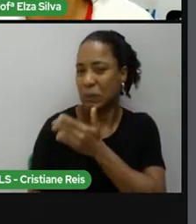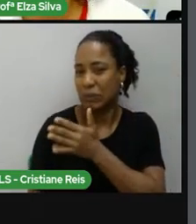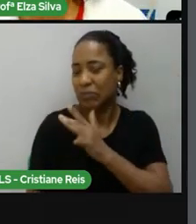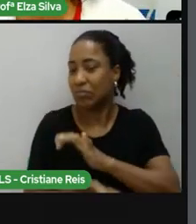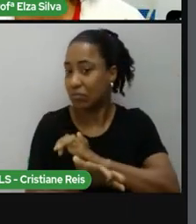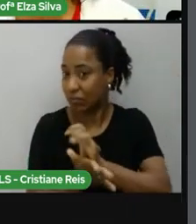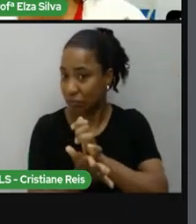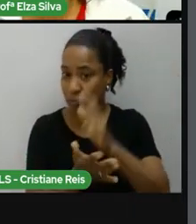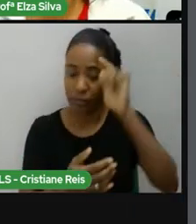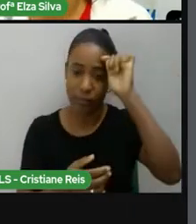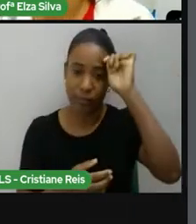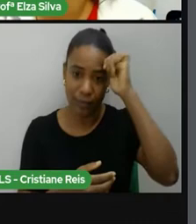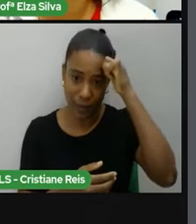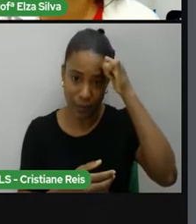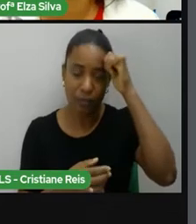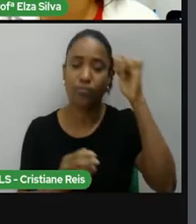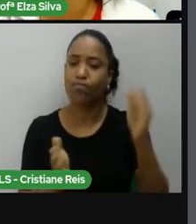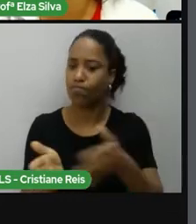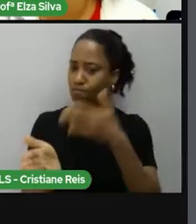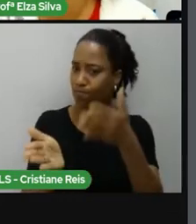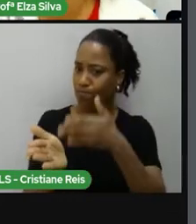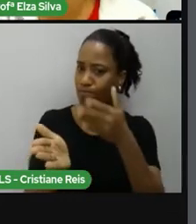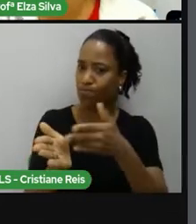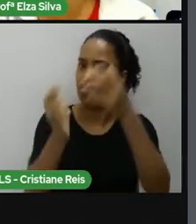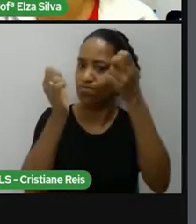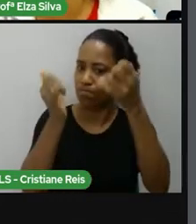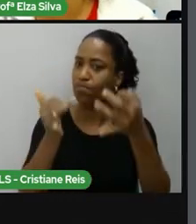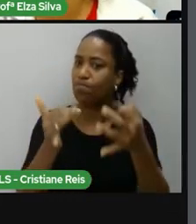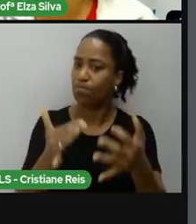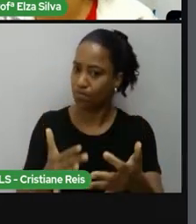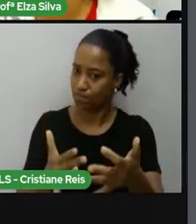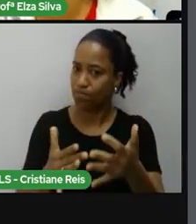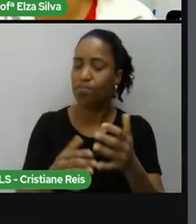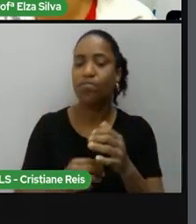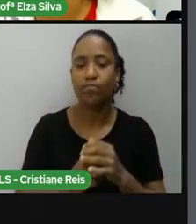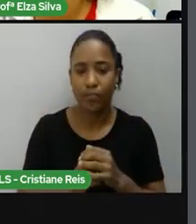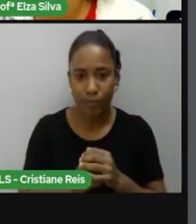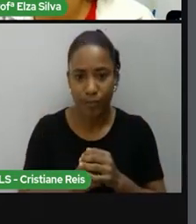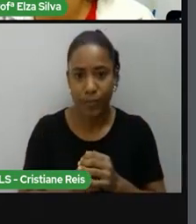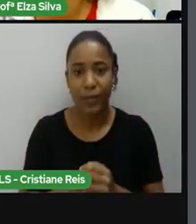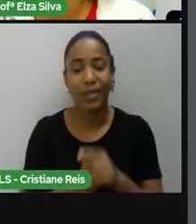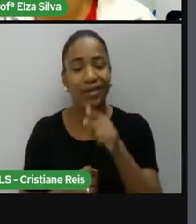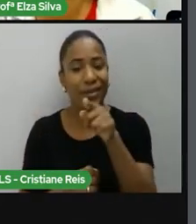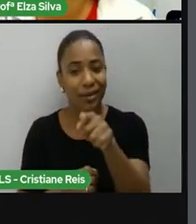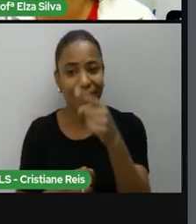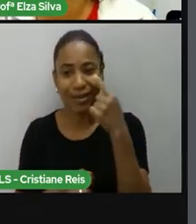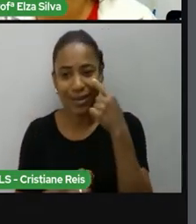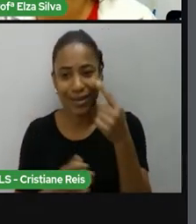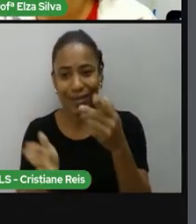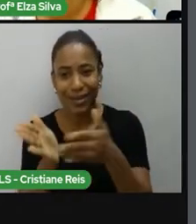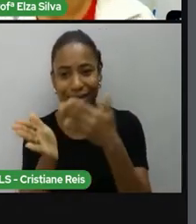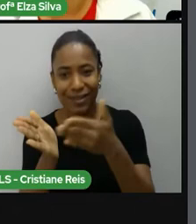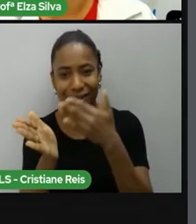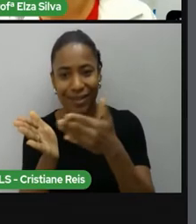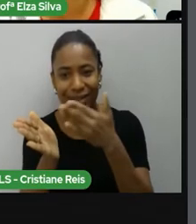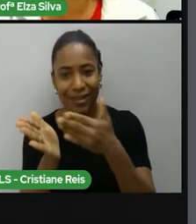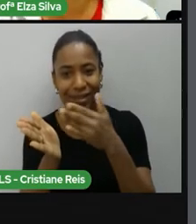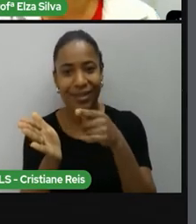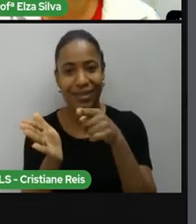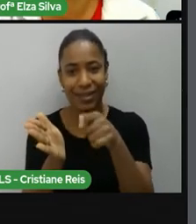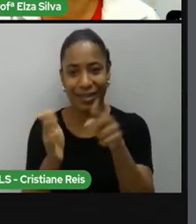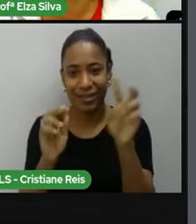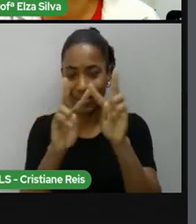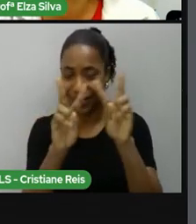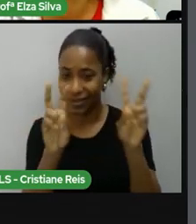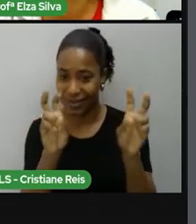uma das obras sobre a qual nós tratamos na aula anterior. Vocês se lembram? The Bluest